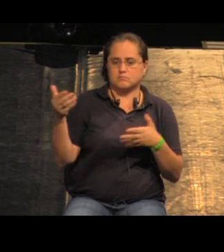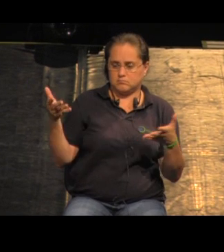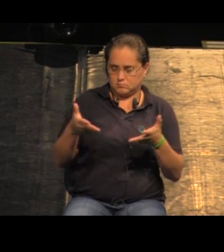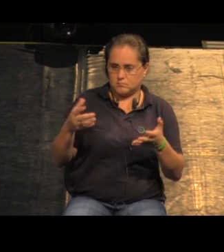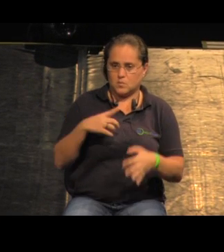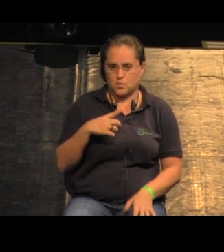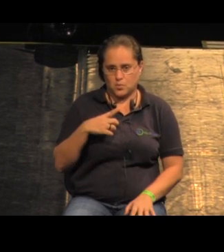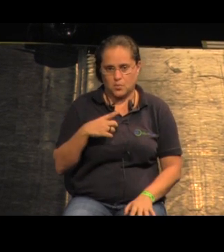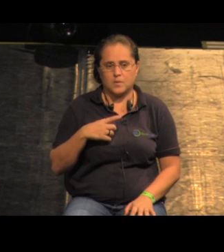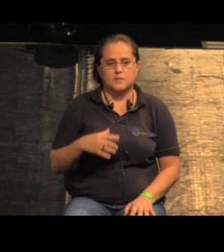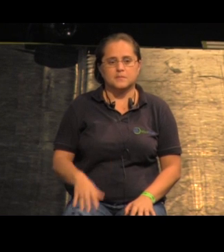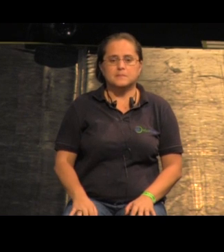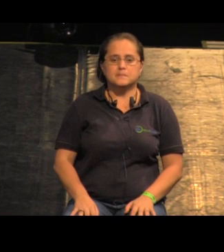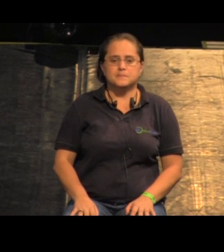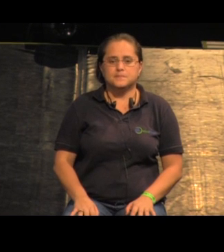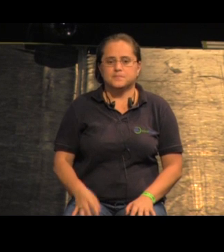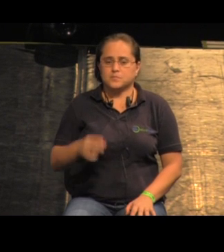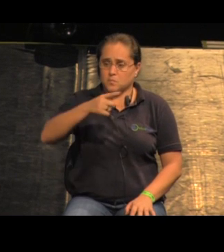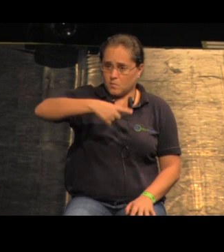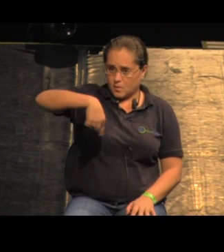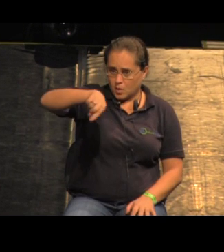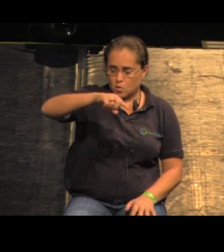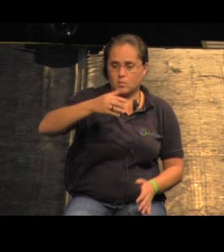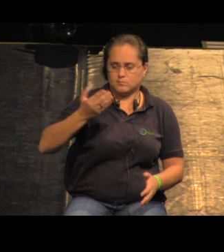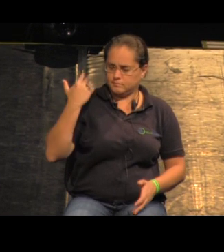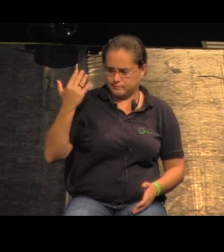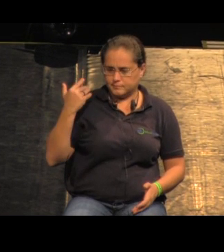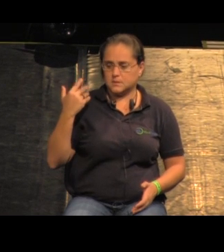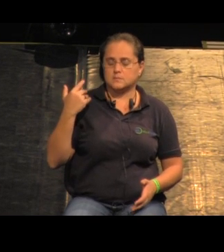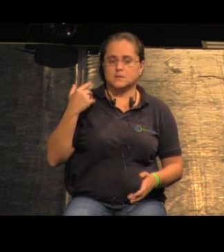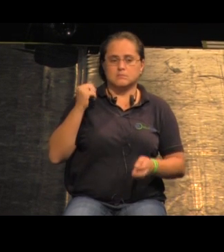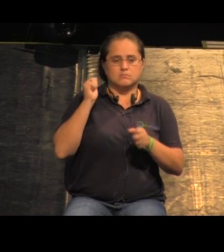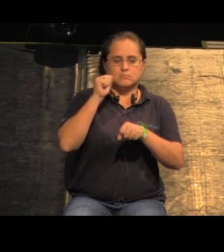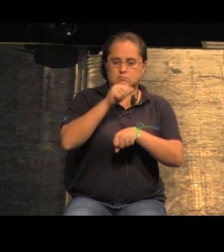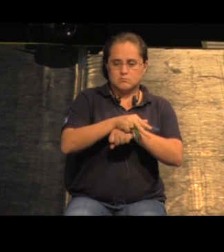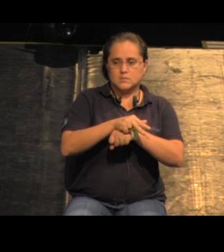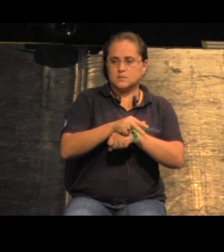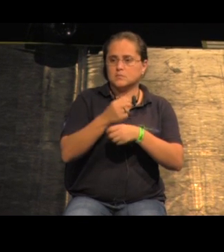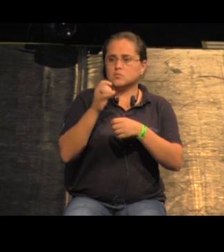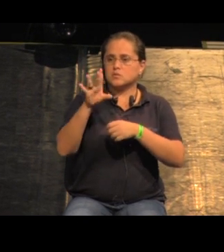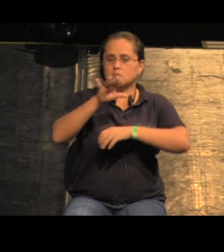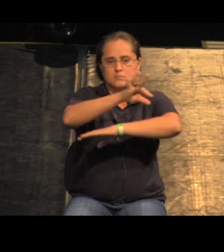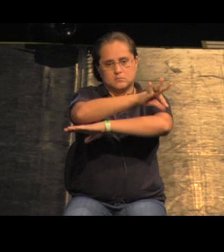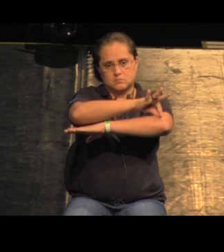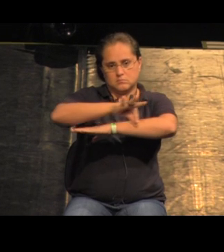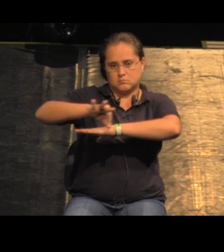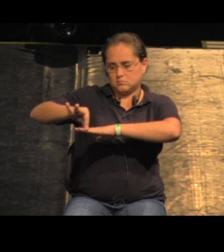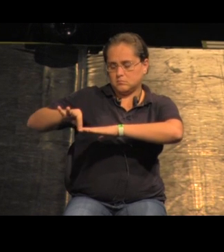Brasil como o o Felipe mostrou e nós naquela ocasião entramos simplesmente com a arquitetura